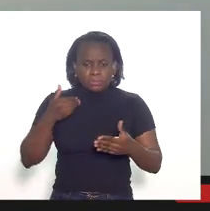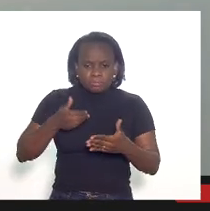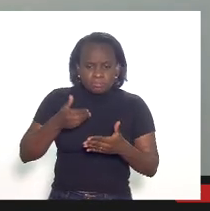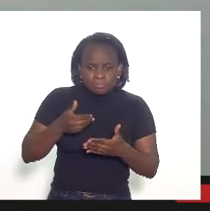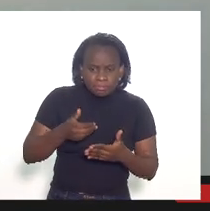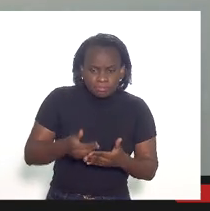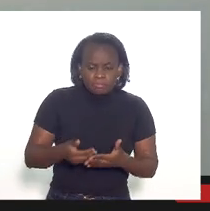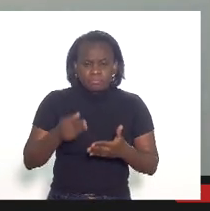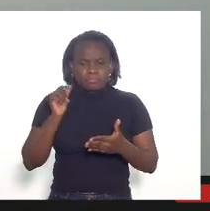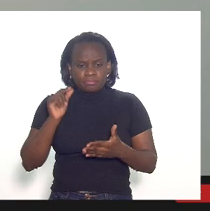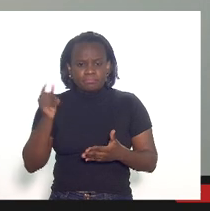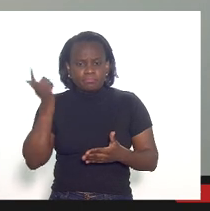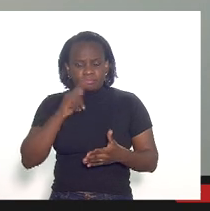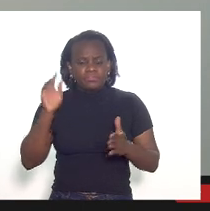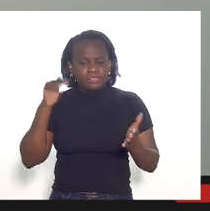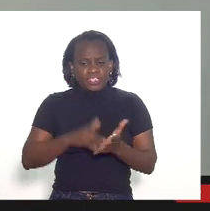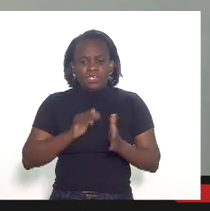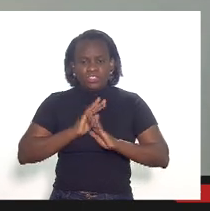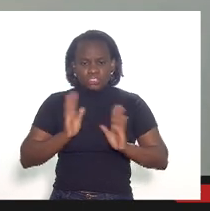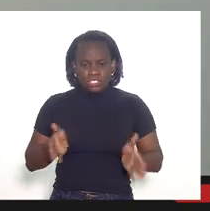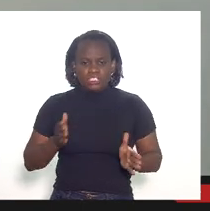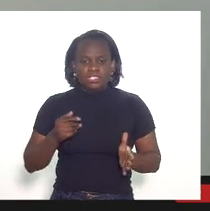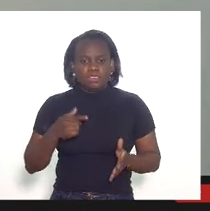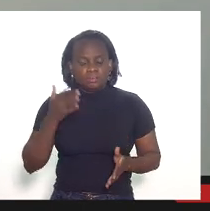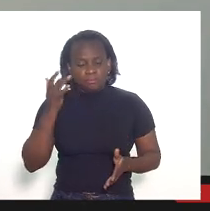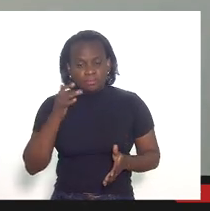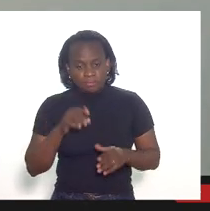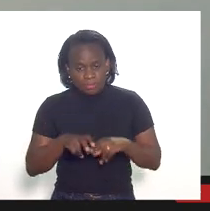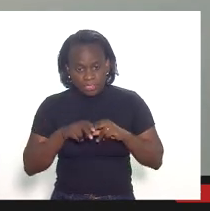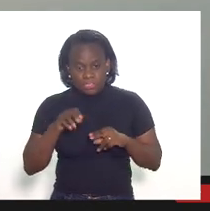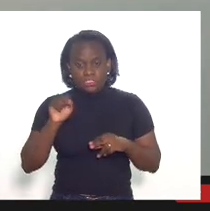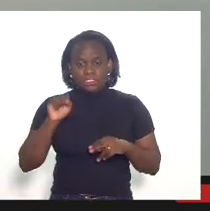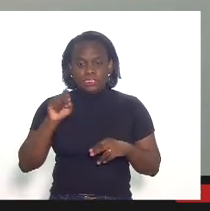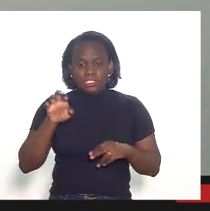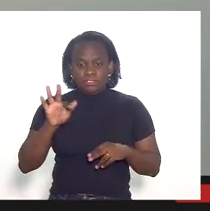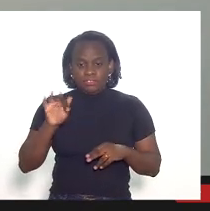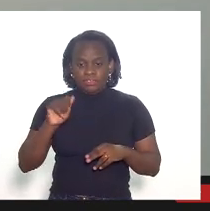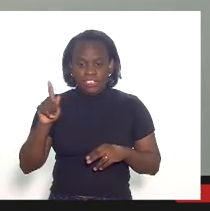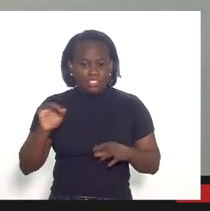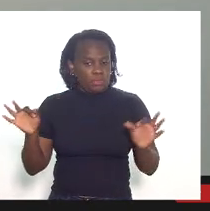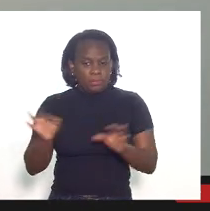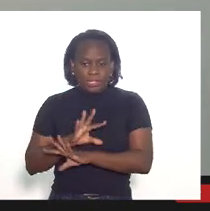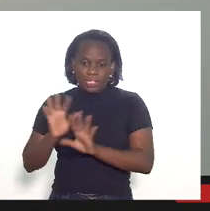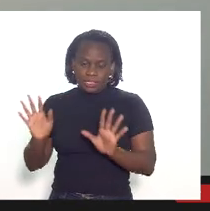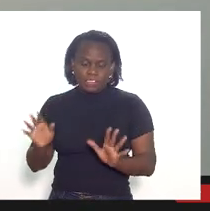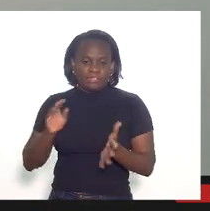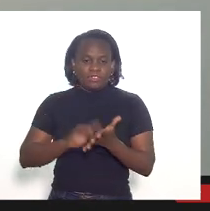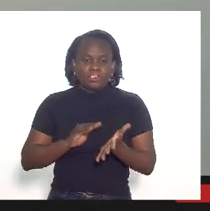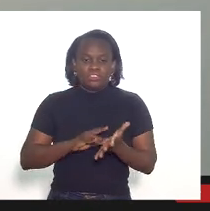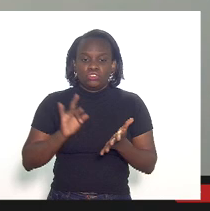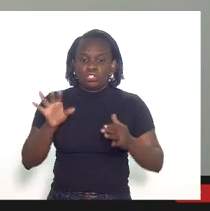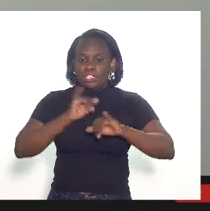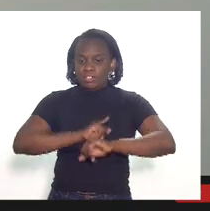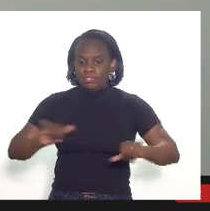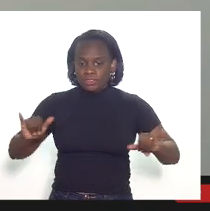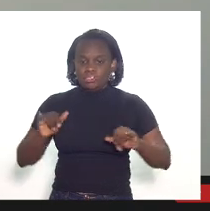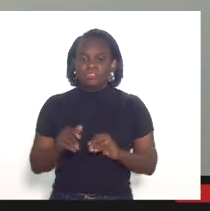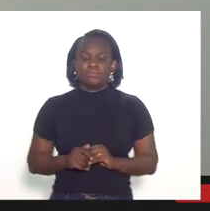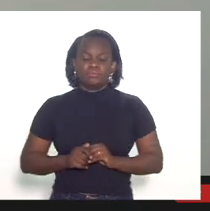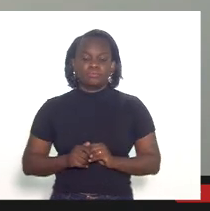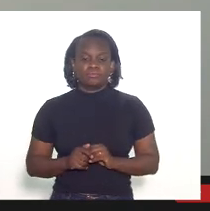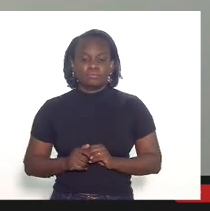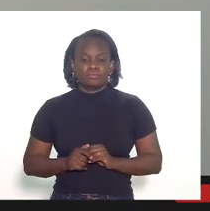do ponto final dela pelo menos do ponto de vista da CEPAI já está completa aguardando apenas a divulgação a publicação